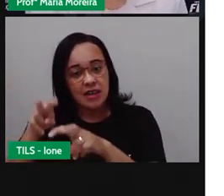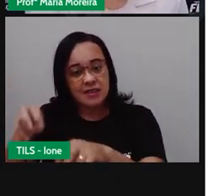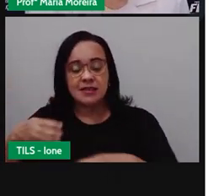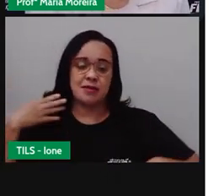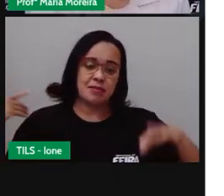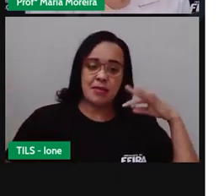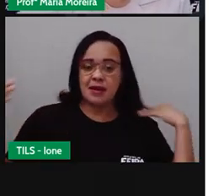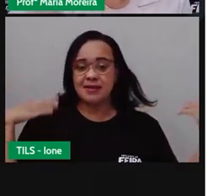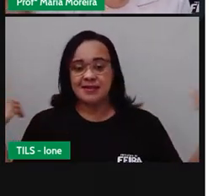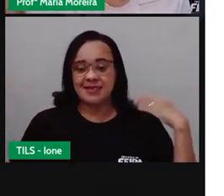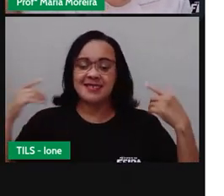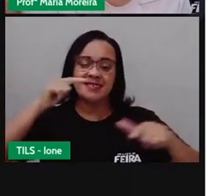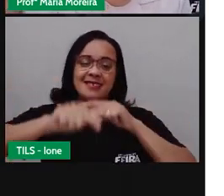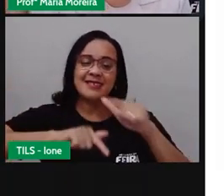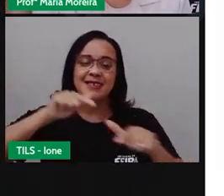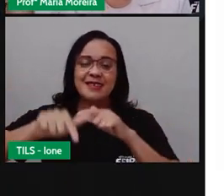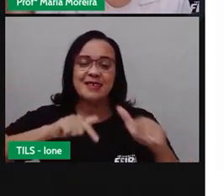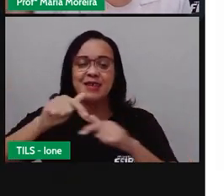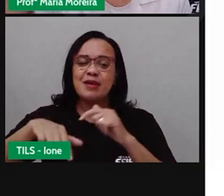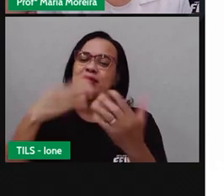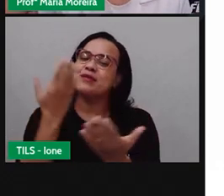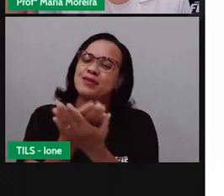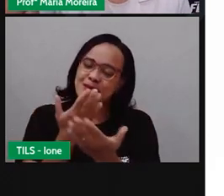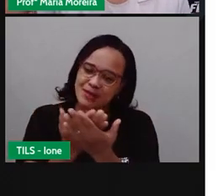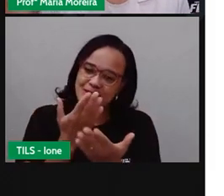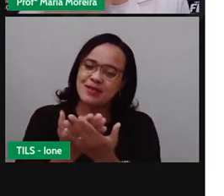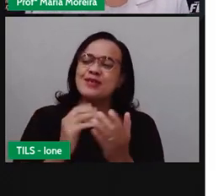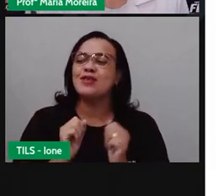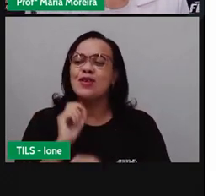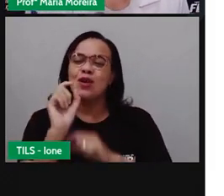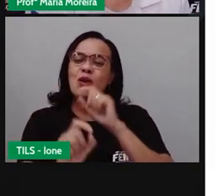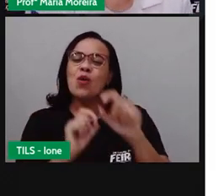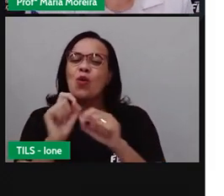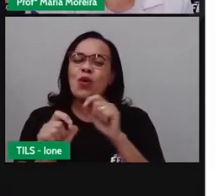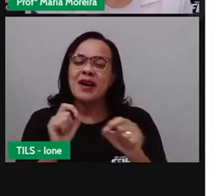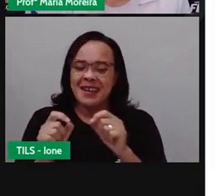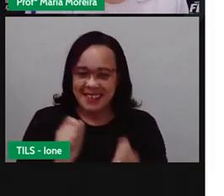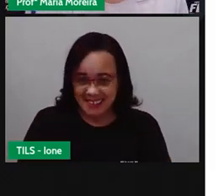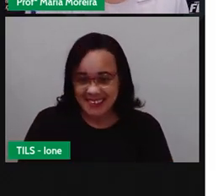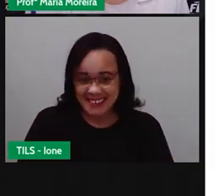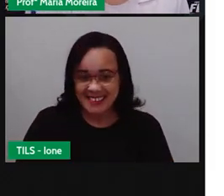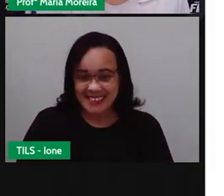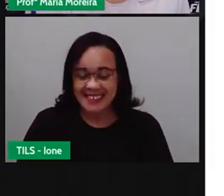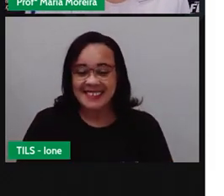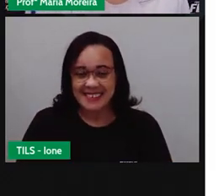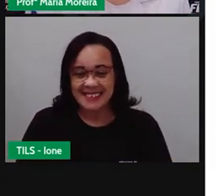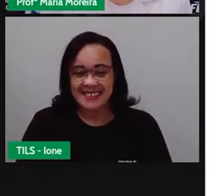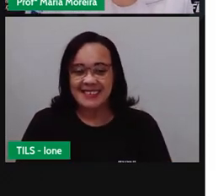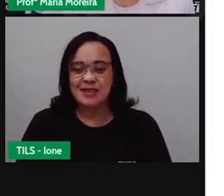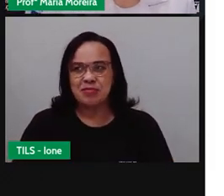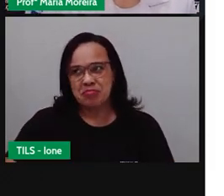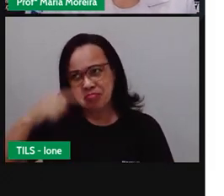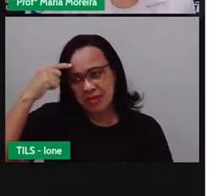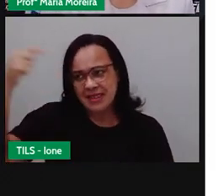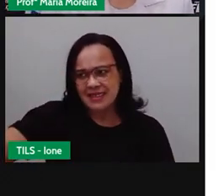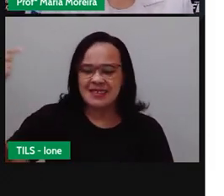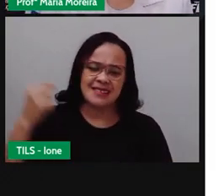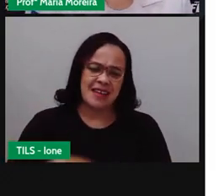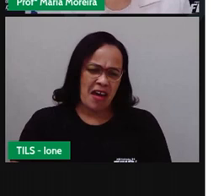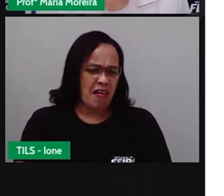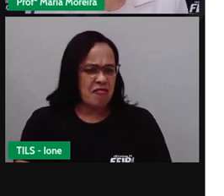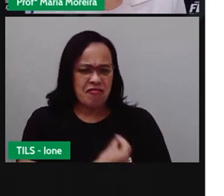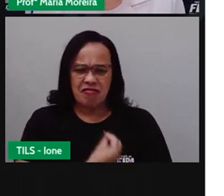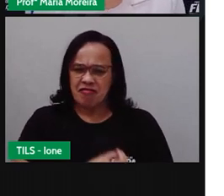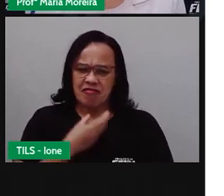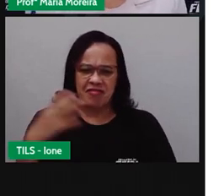ir à escola ou ao supermercado, ao mercadinho, né? É praticamente impossível hoje imaginar nossa vida sem